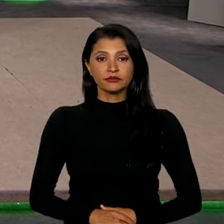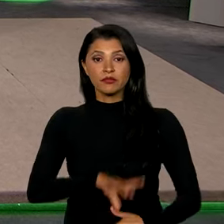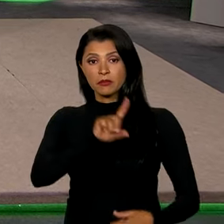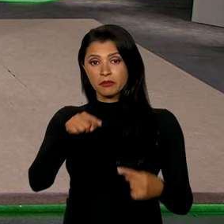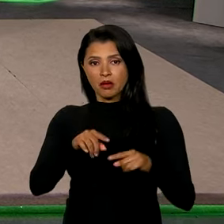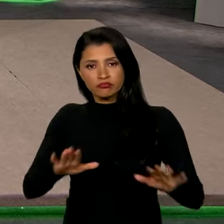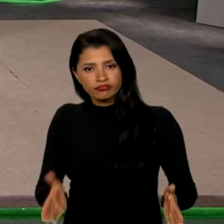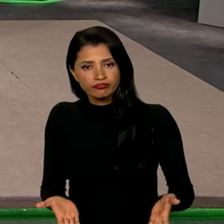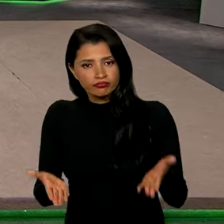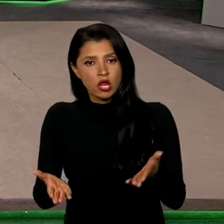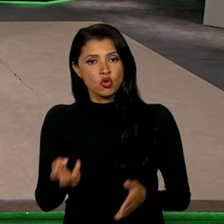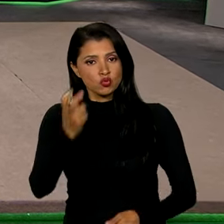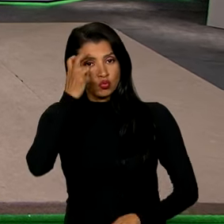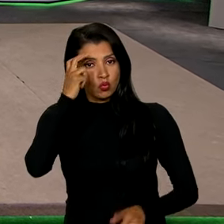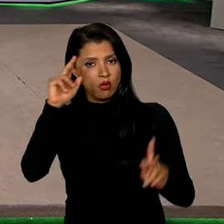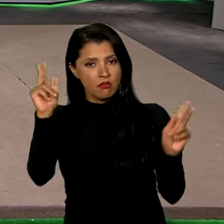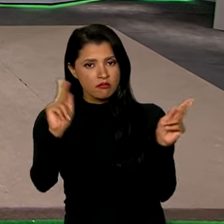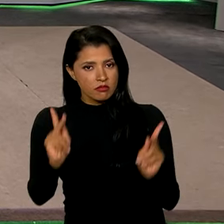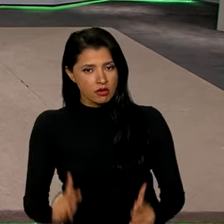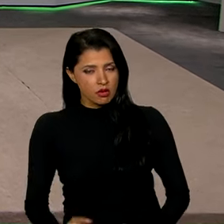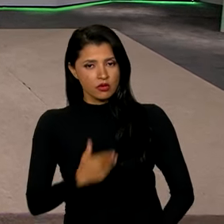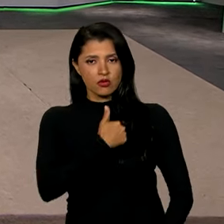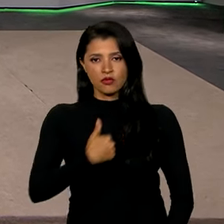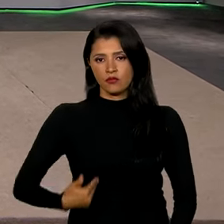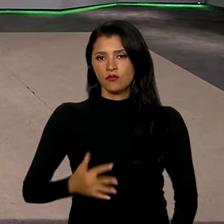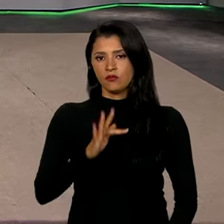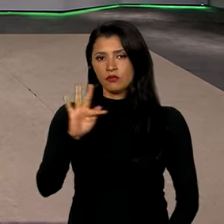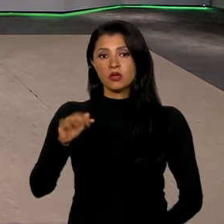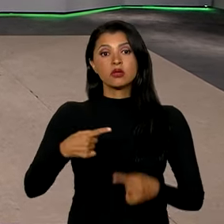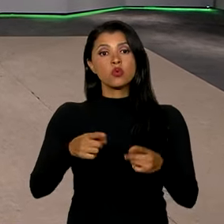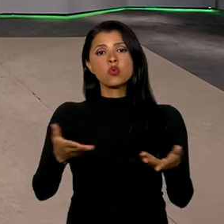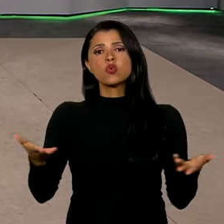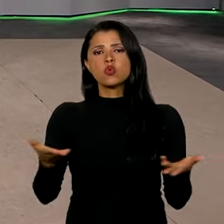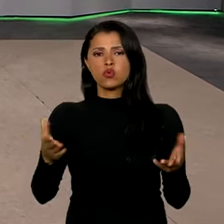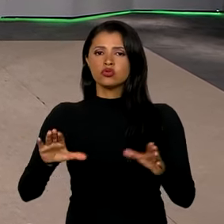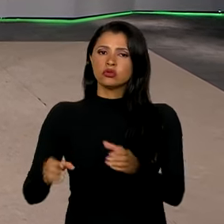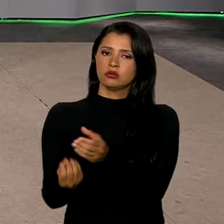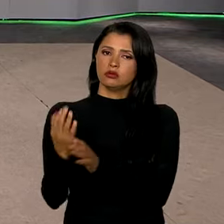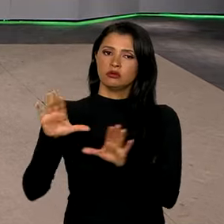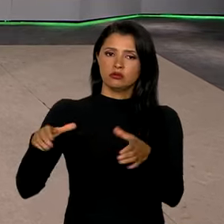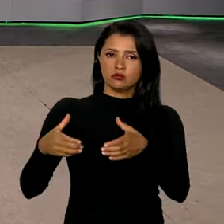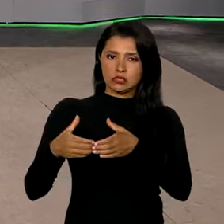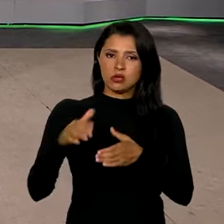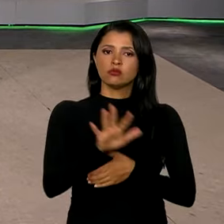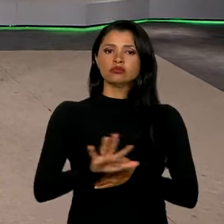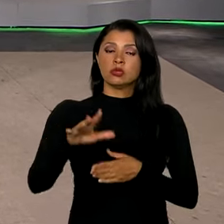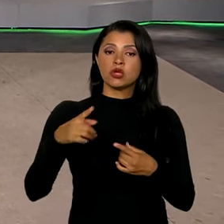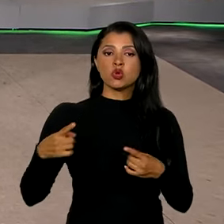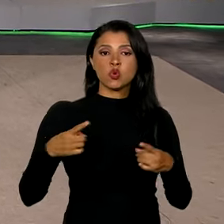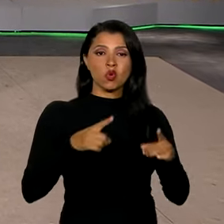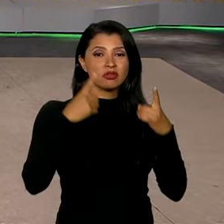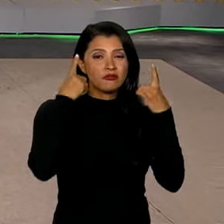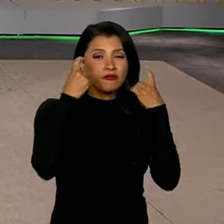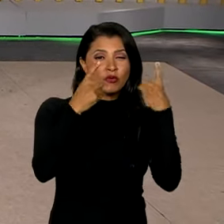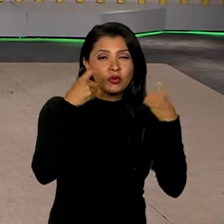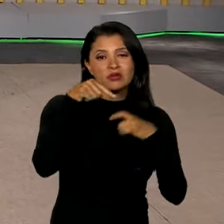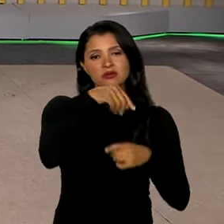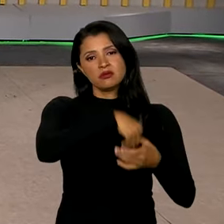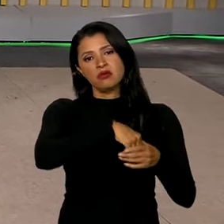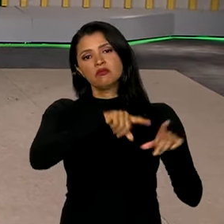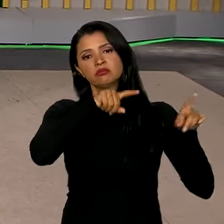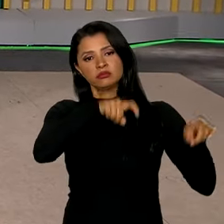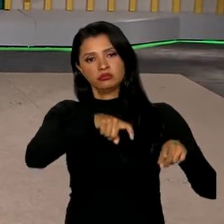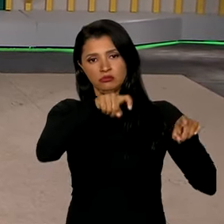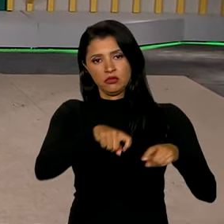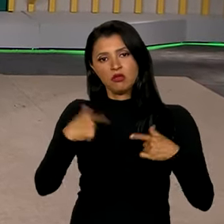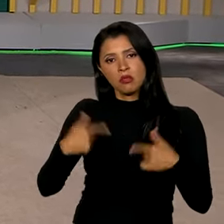Para seguir com a cultura de paz, o governo federal lançou hoje a Comissão Nacional de Enfrentamento da Violência no Campo, que vai